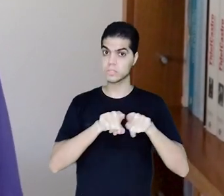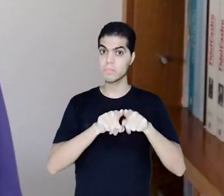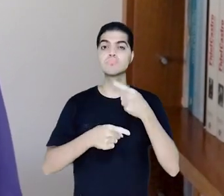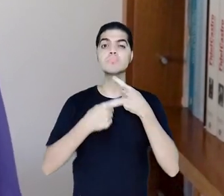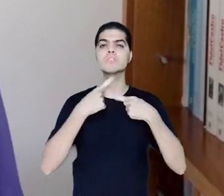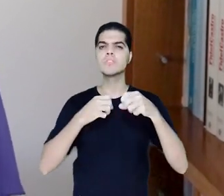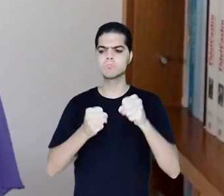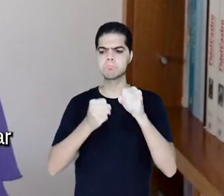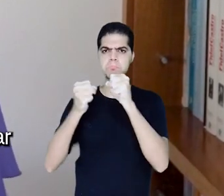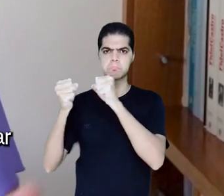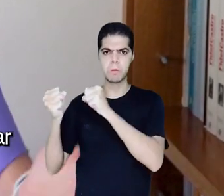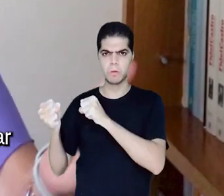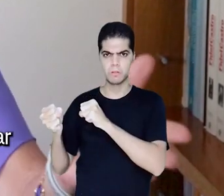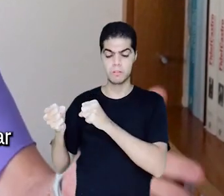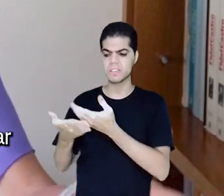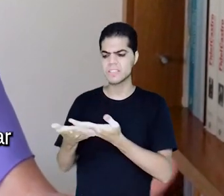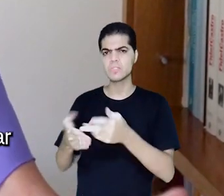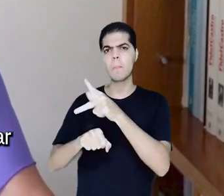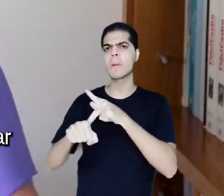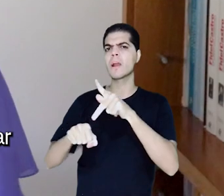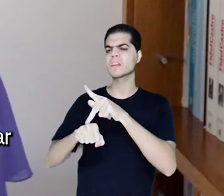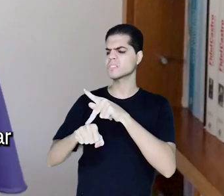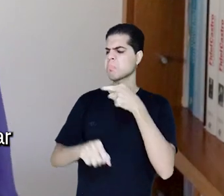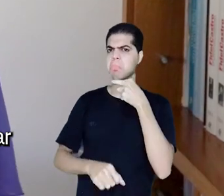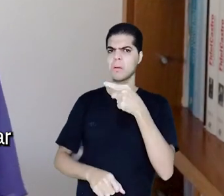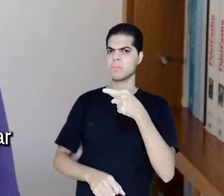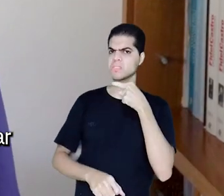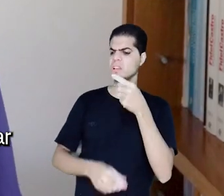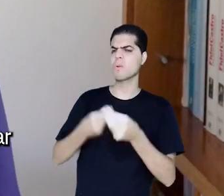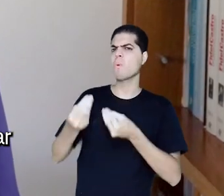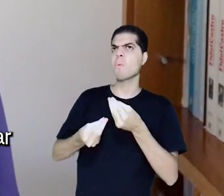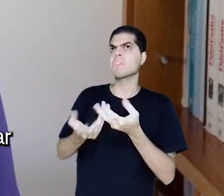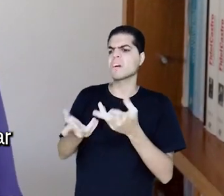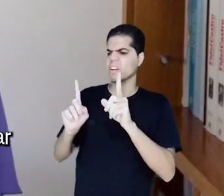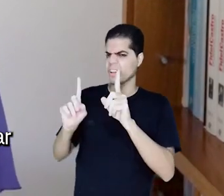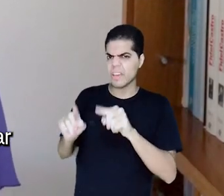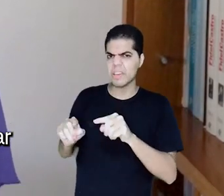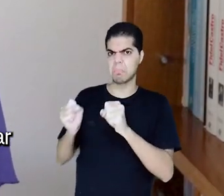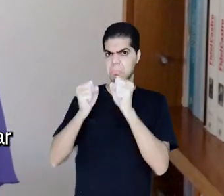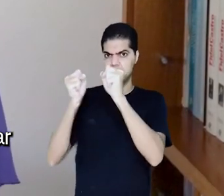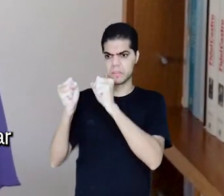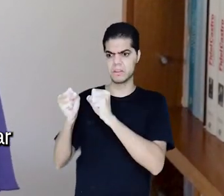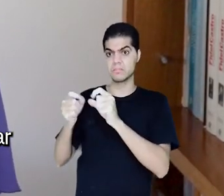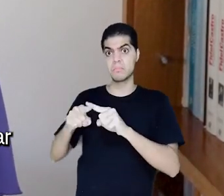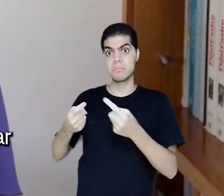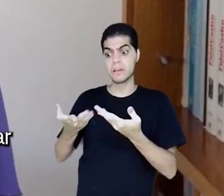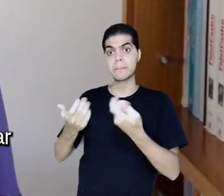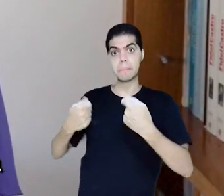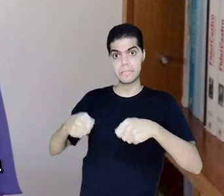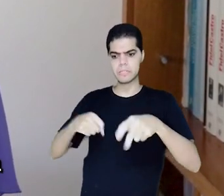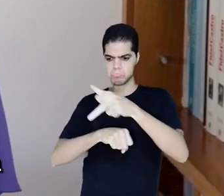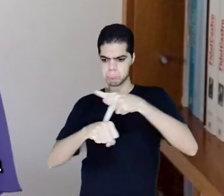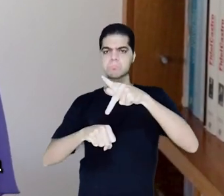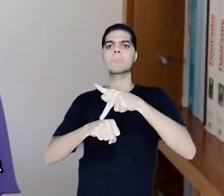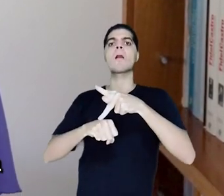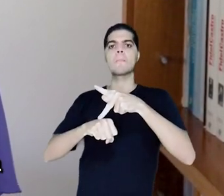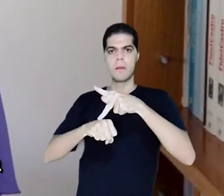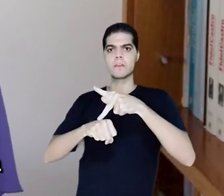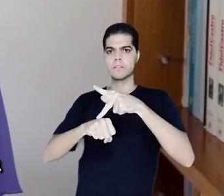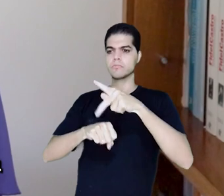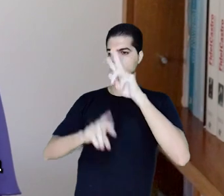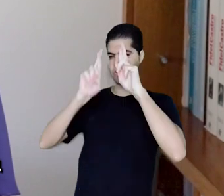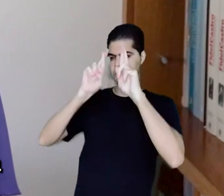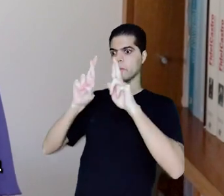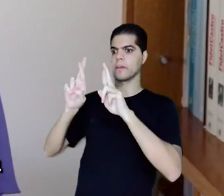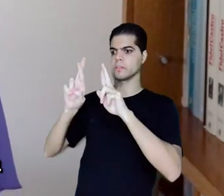soberania. Um país não tem condições de se considerar soberano se não for uma nação. E não será